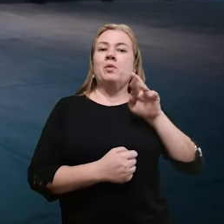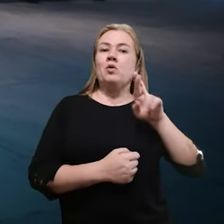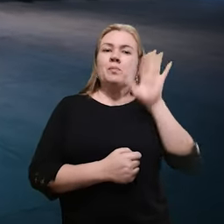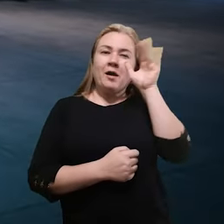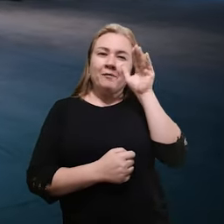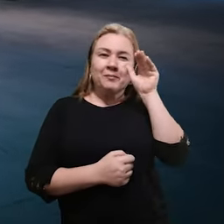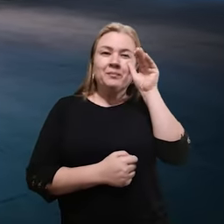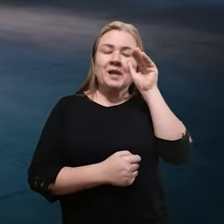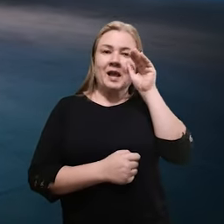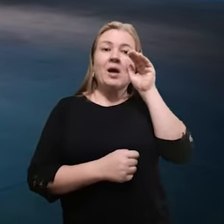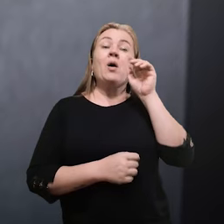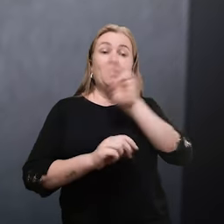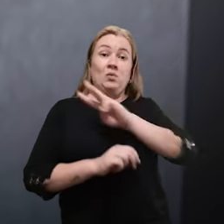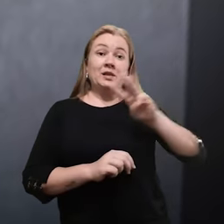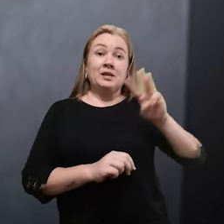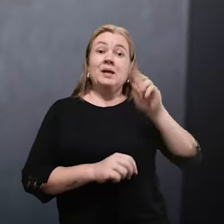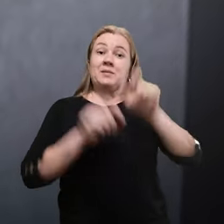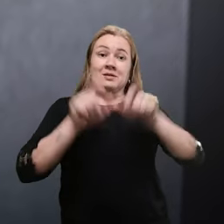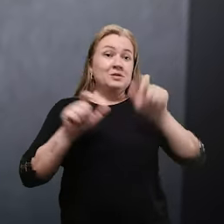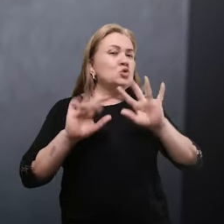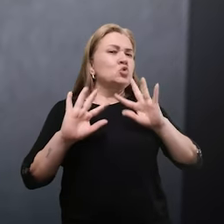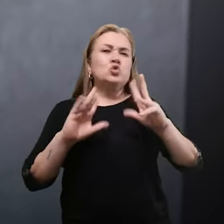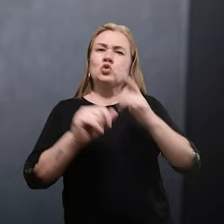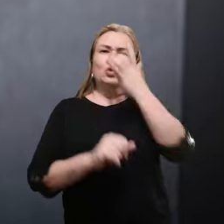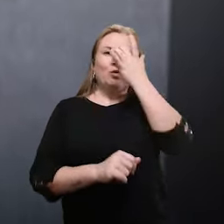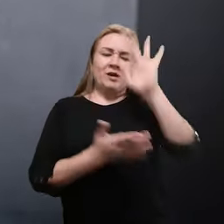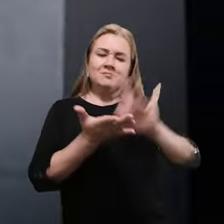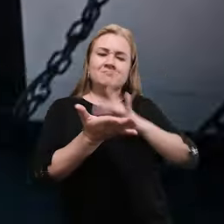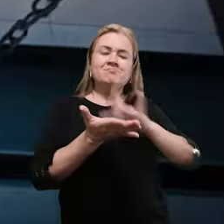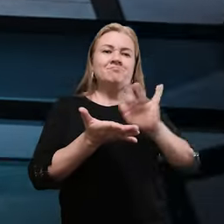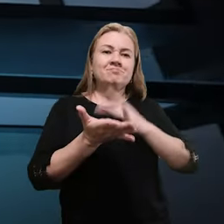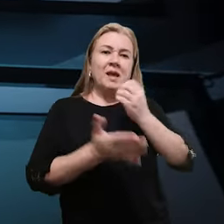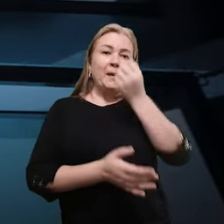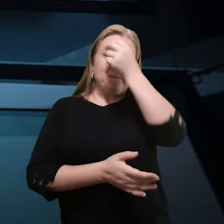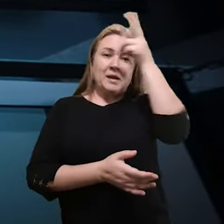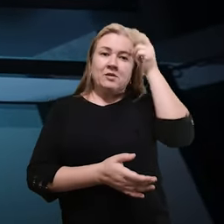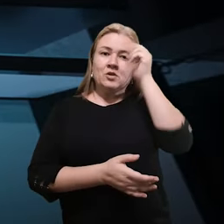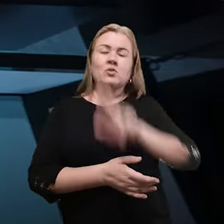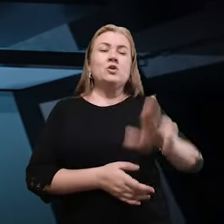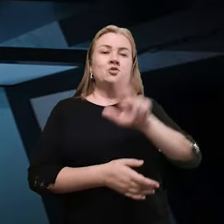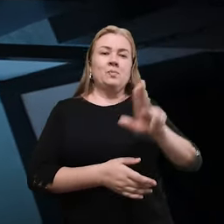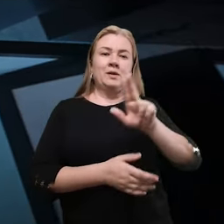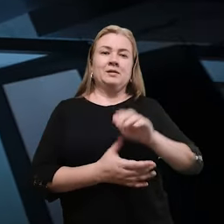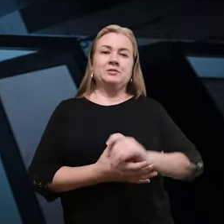.br. Entra lá. Portal Cidadão. Tudo fácil, na palma da mão.